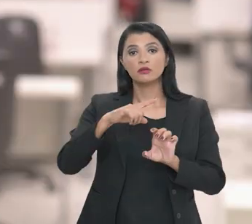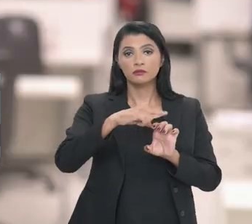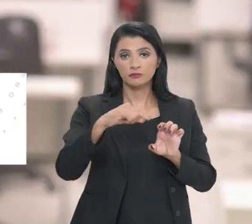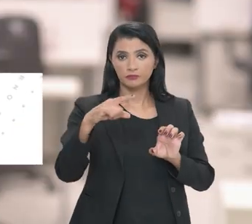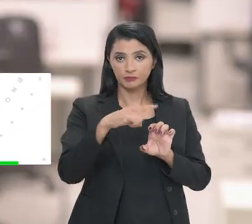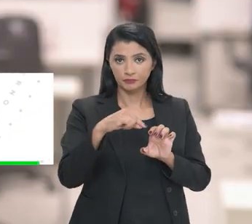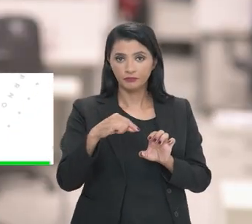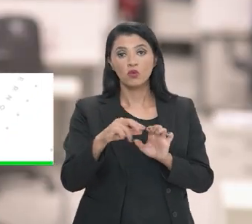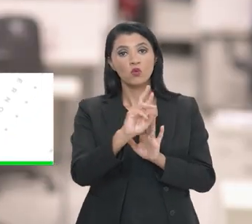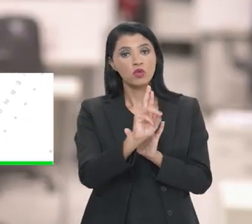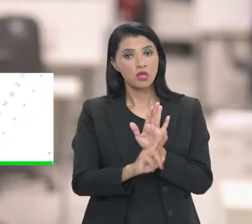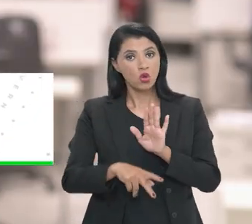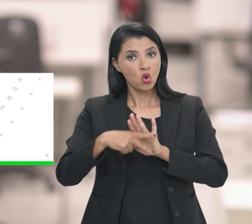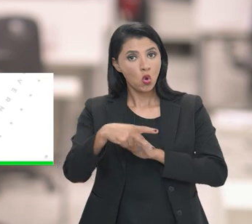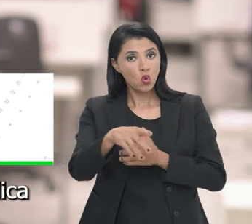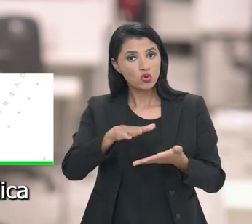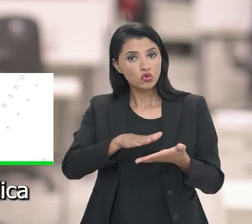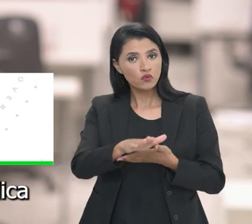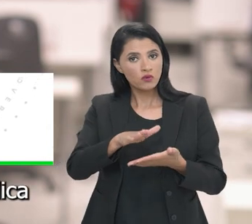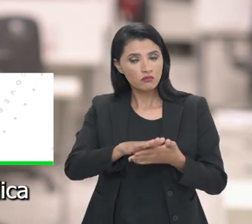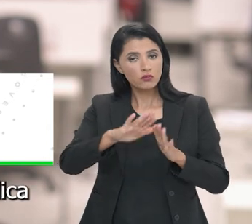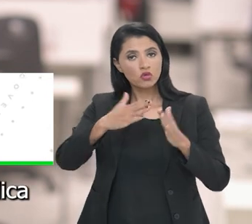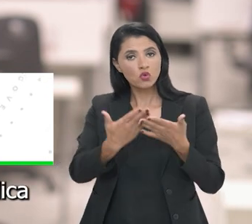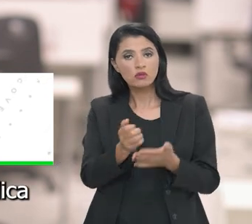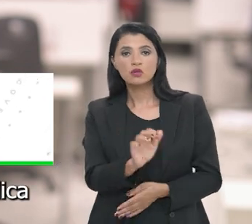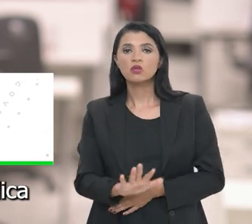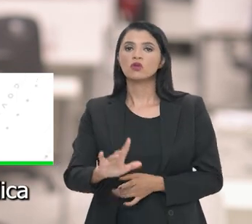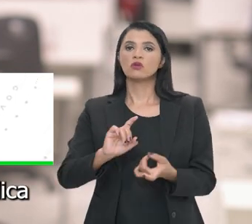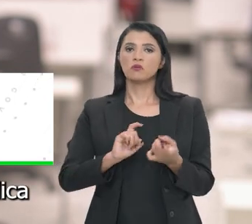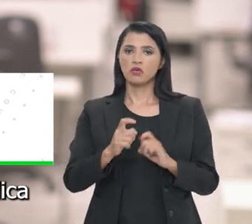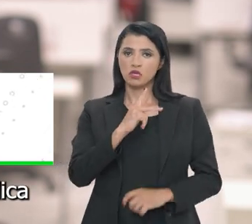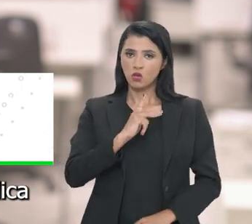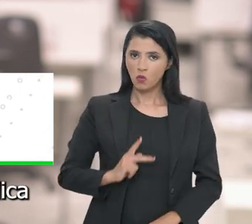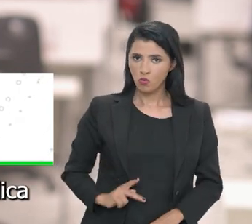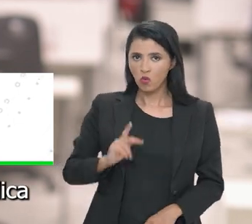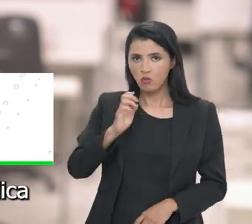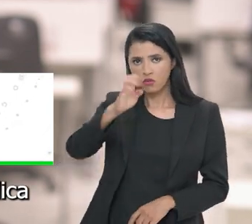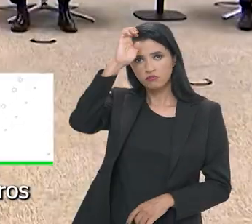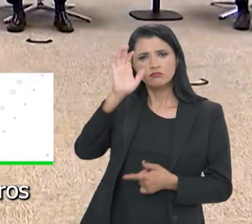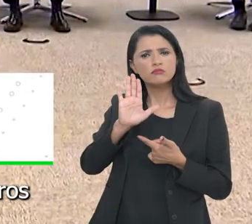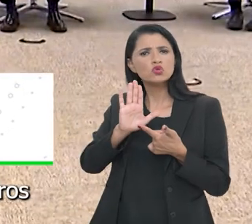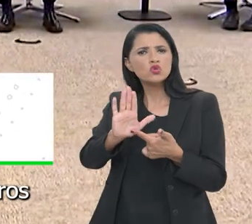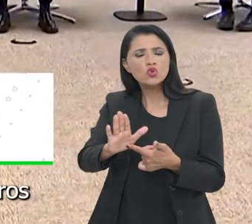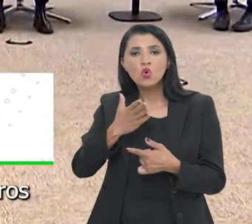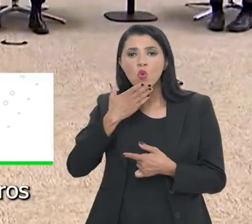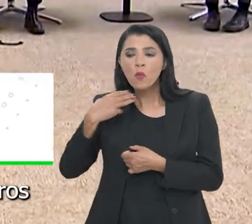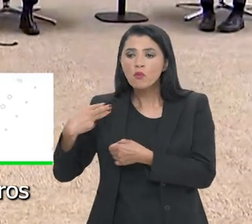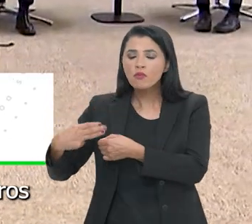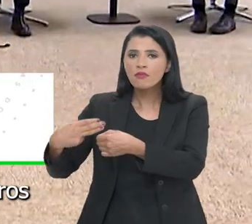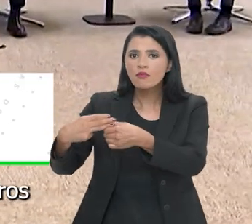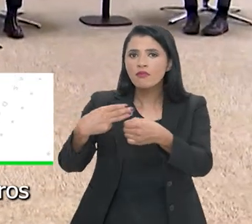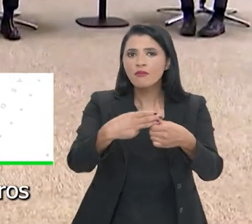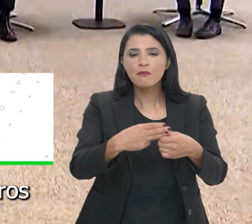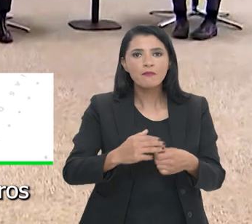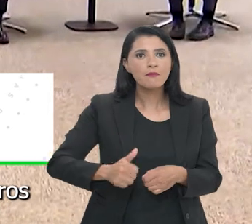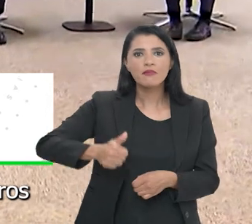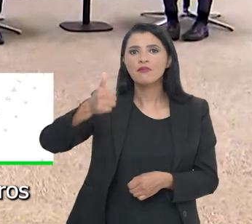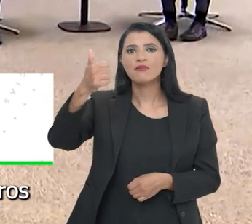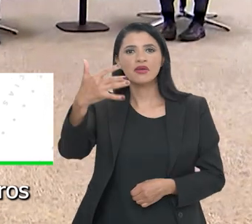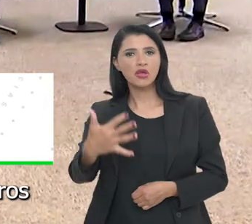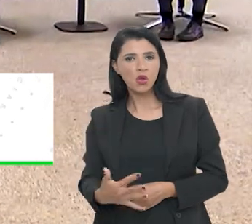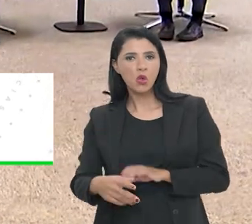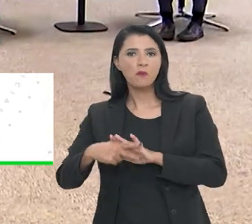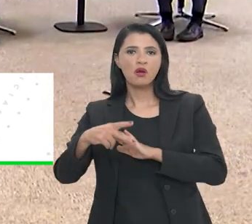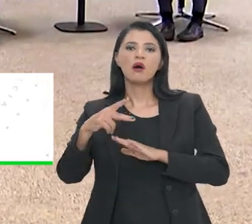empreendedoras. Um relatório divulgado pela Escola Nacional de Administração Pública apresentou os melhores municípios